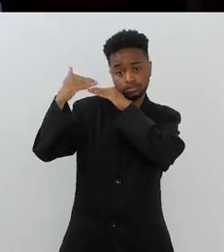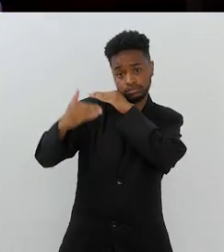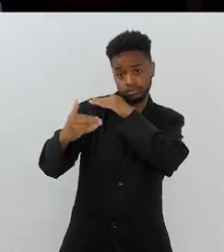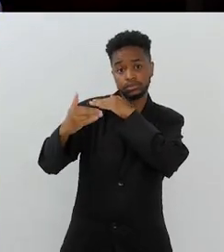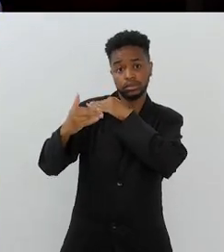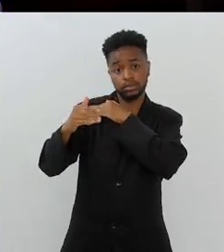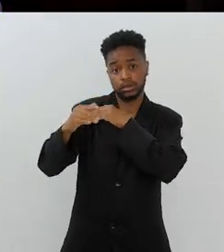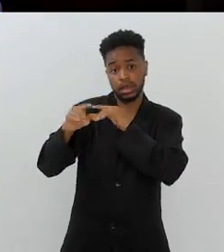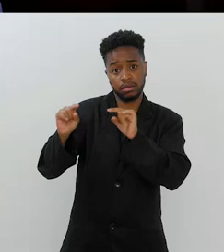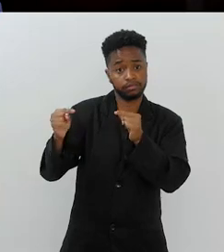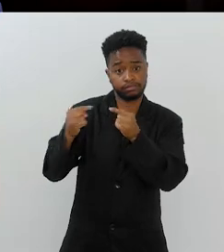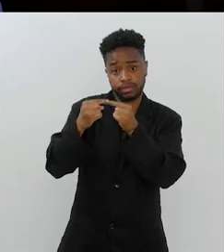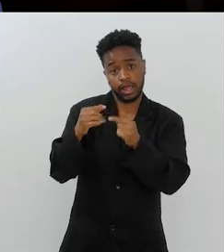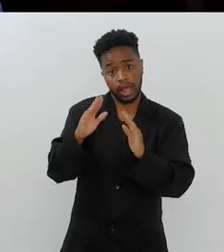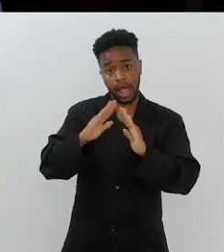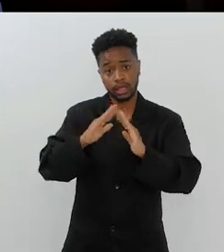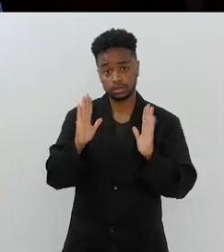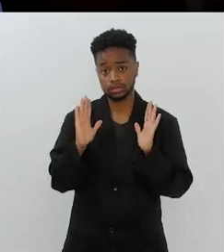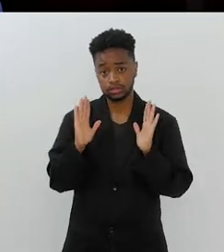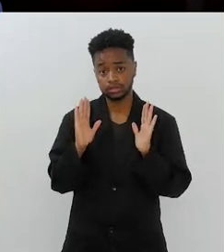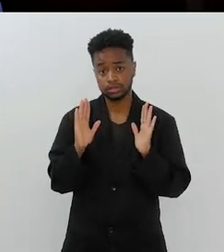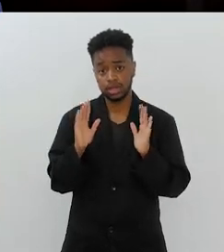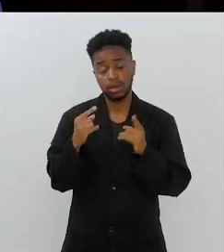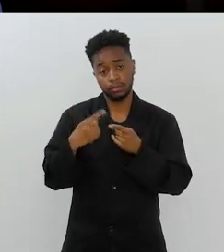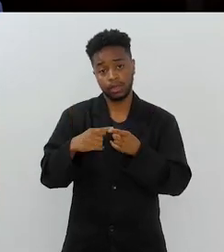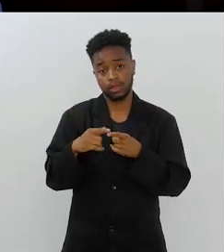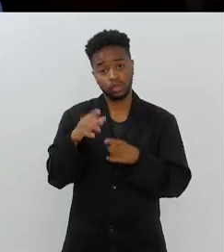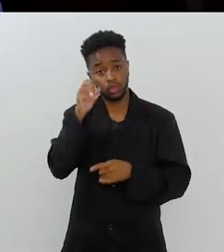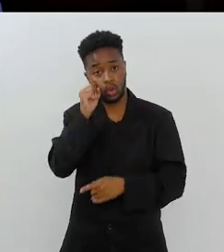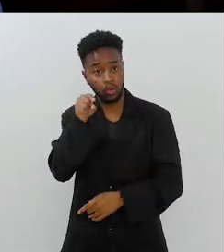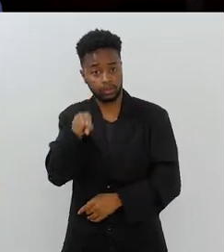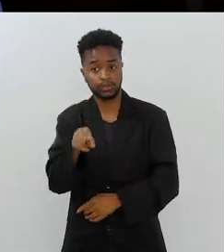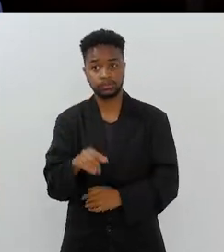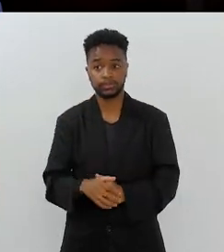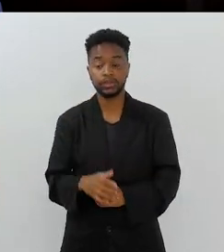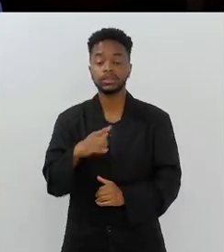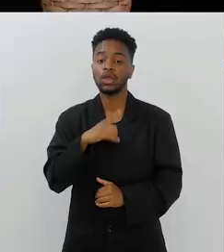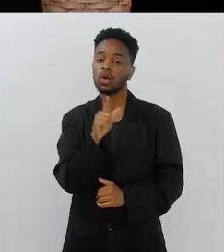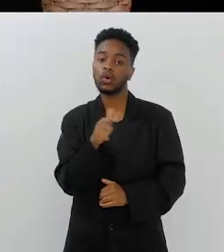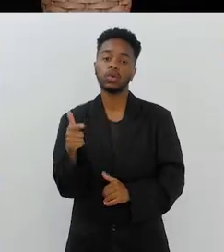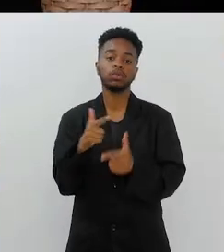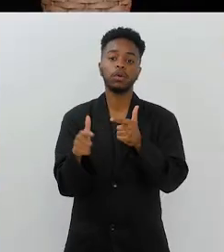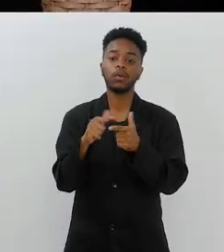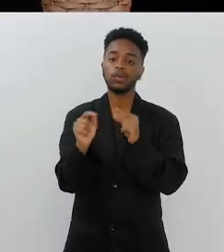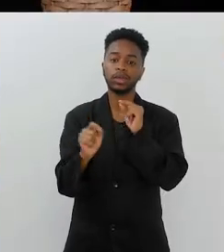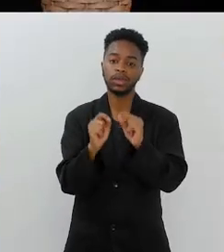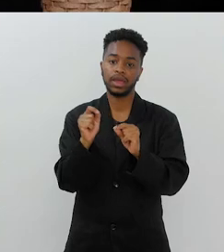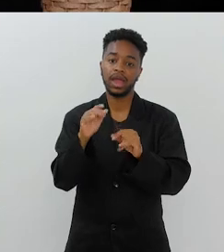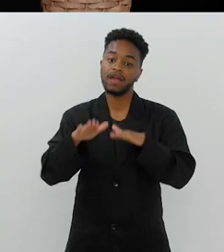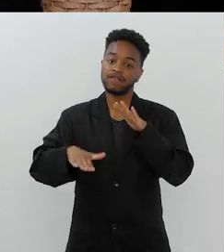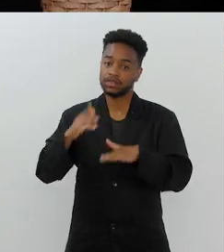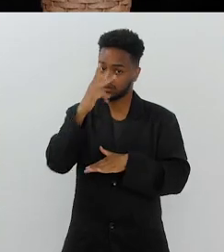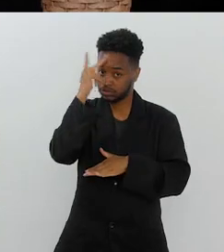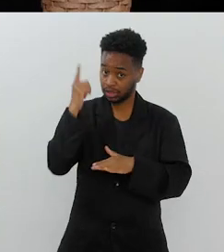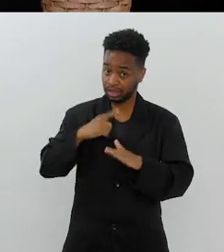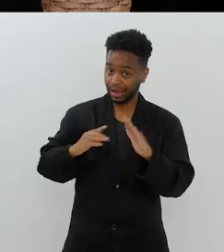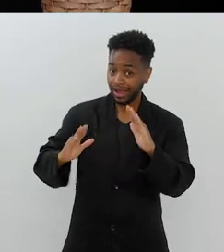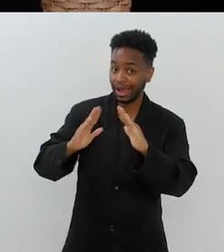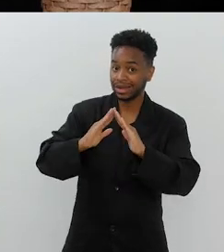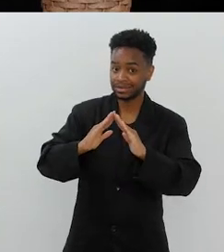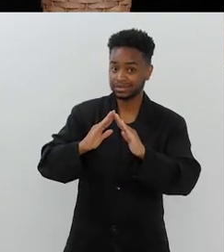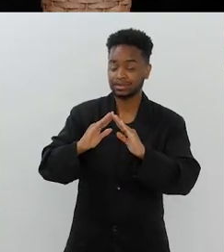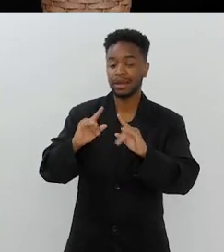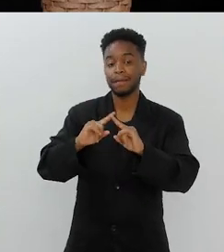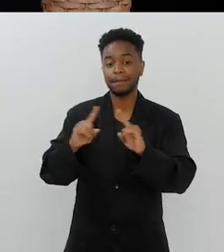utiliza essa marquise como moradia, porque é lá que eles dormem. E nós já estamos com outro probleminha. Pois é. Tem pessoas que têm